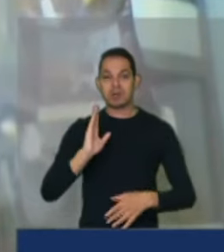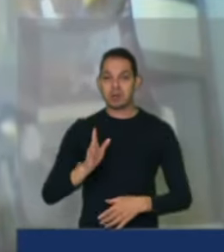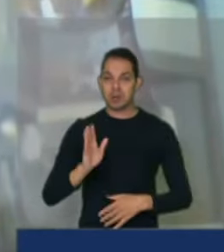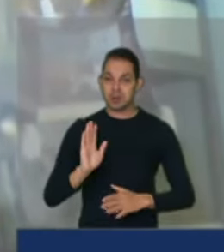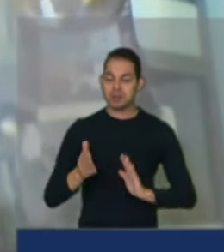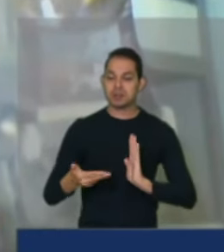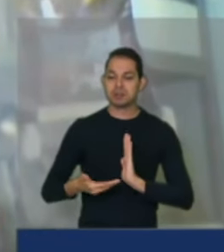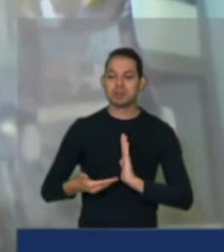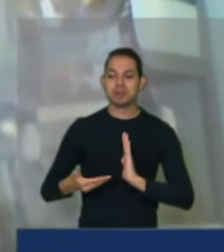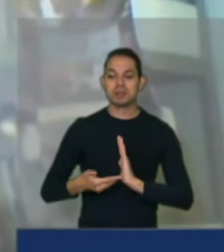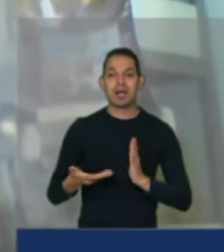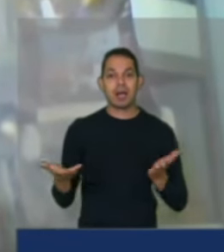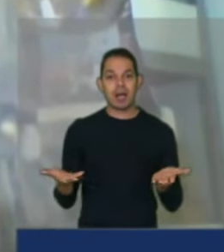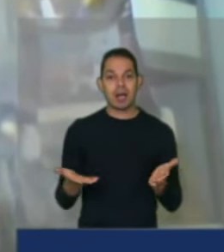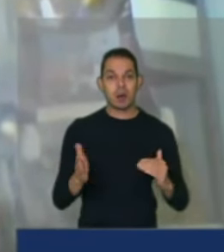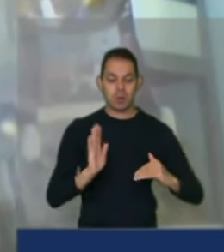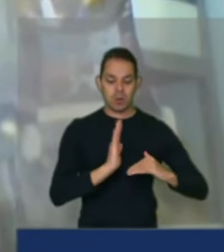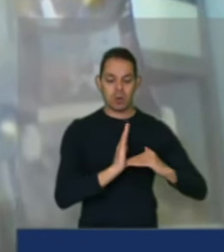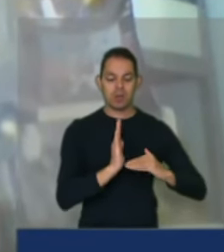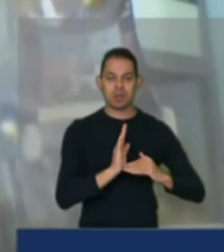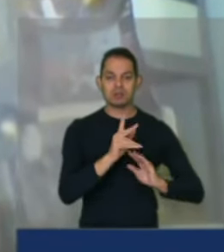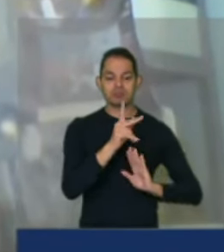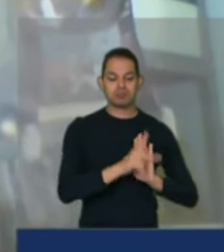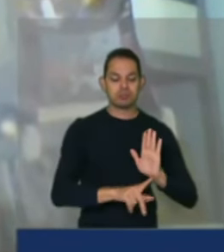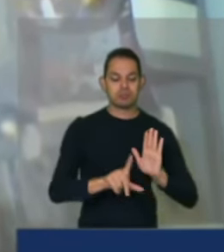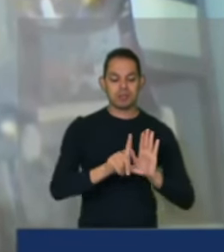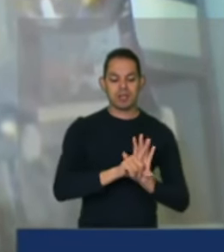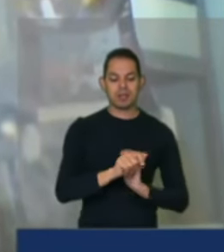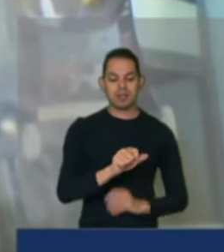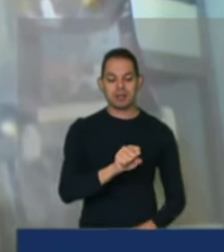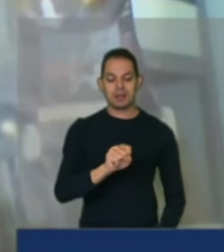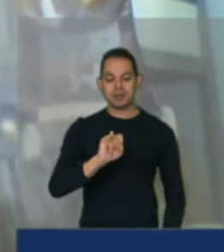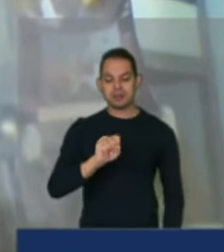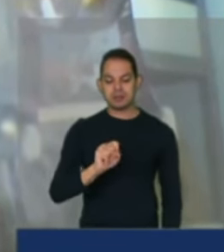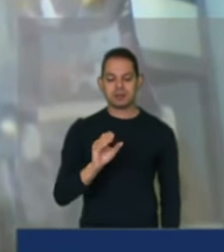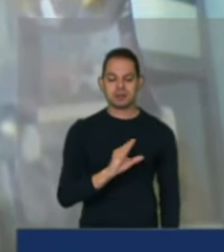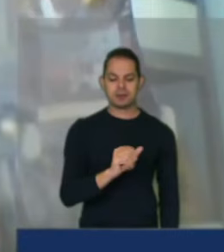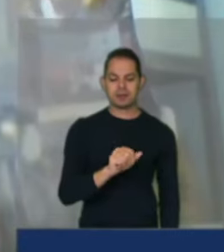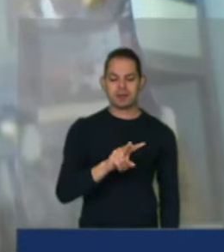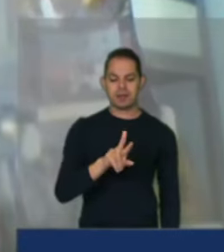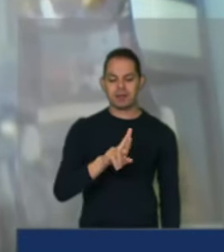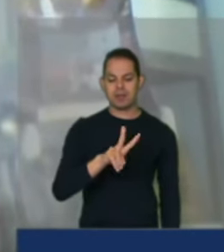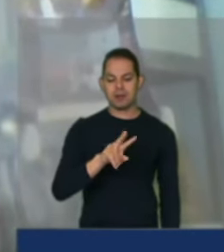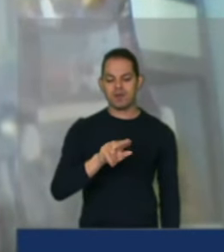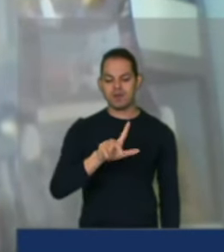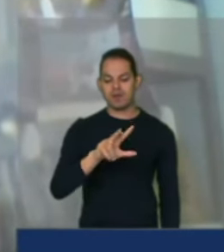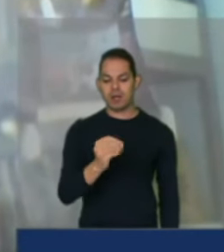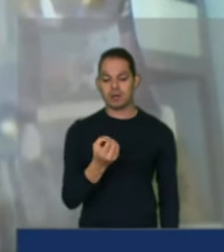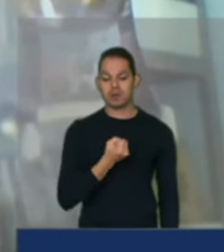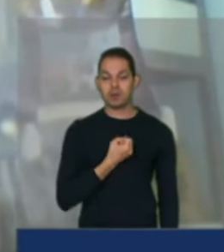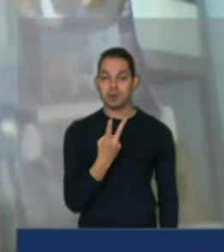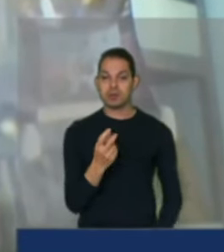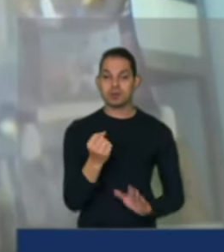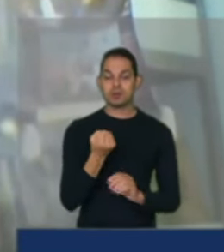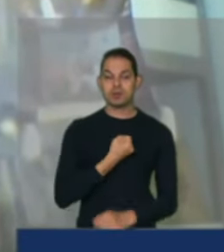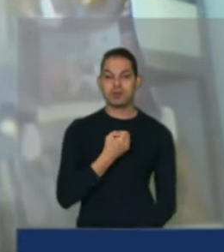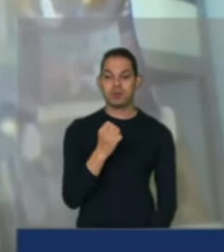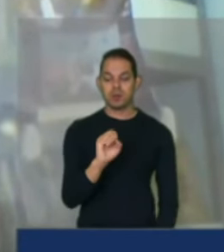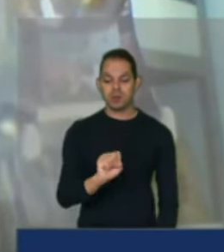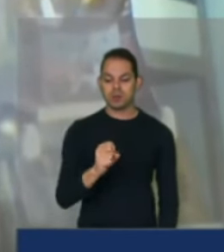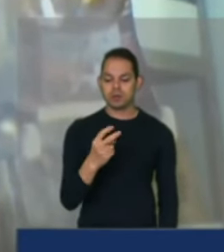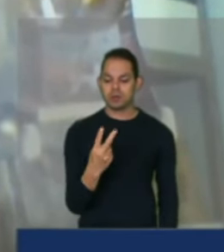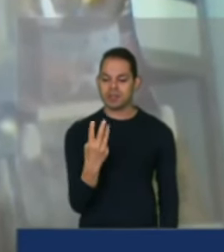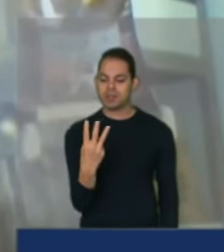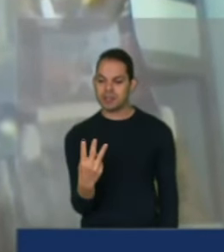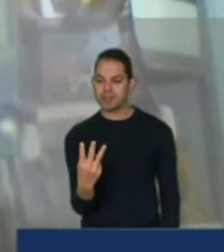Deputados, está no Senado, o PL Assis Carvalho 2, de número 823. Por